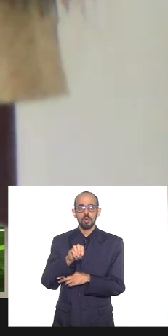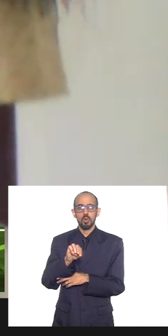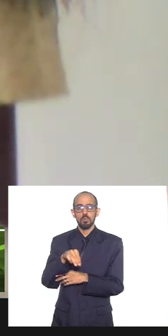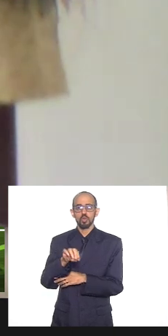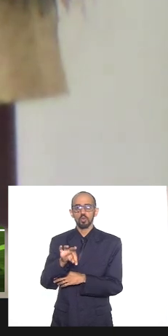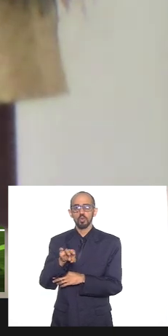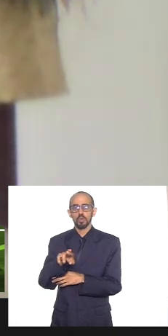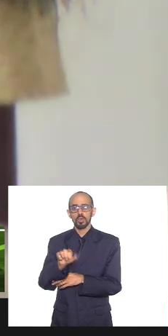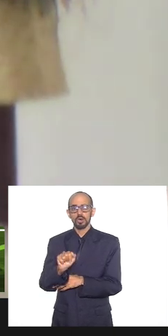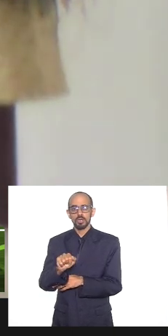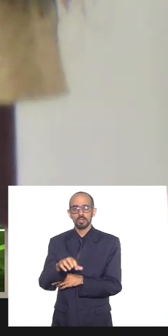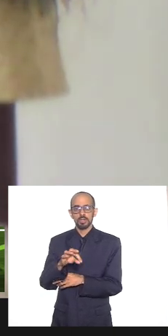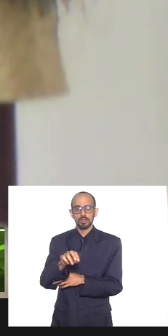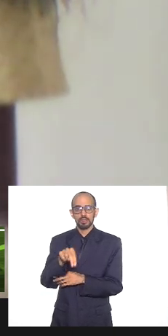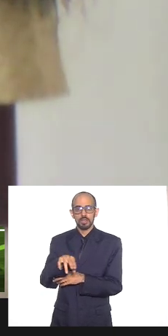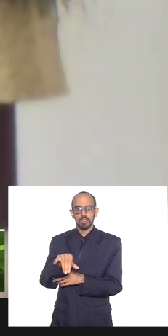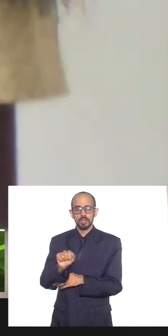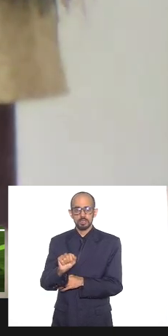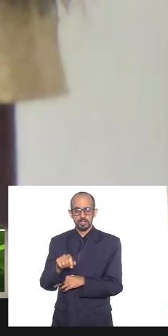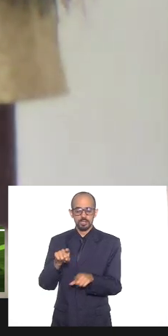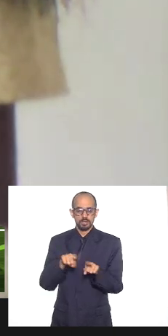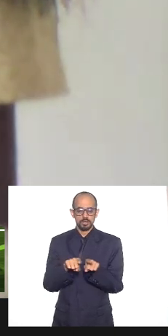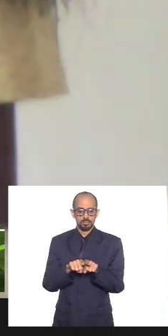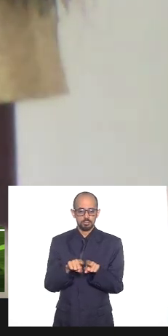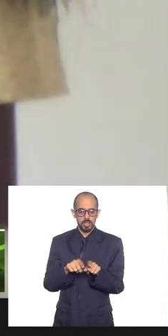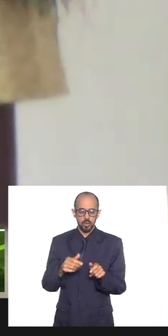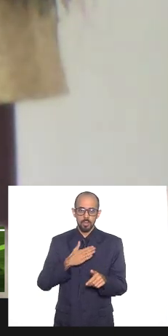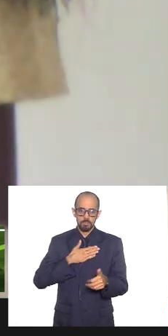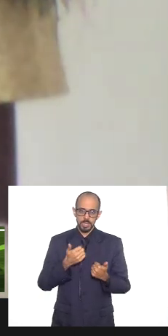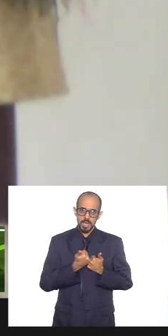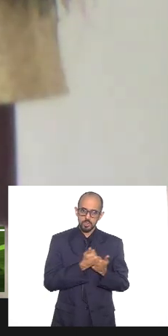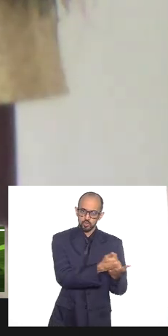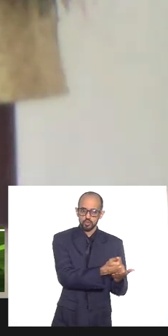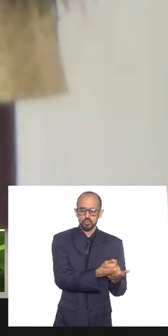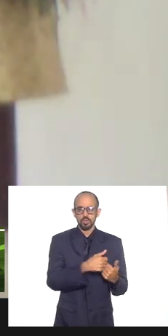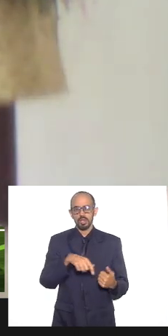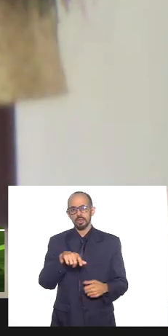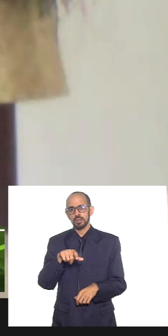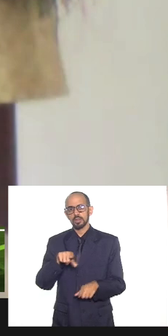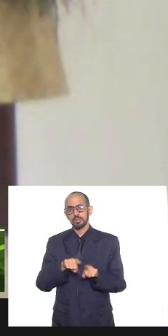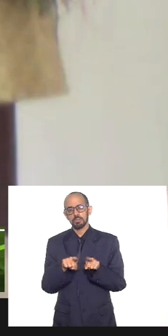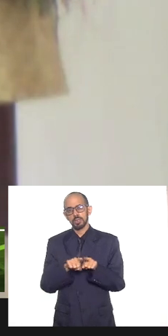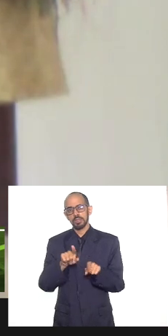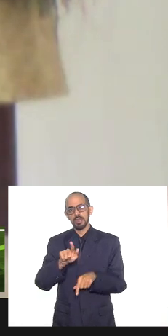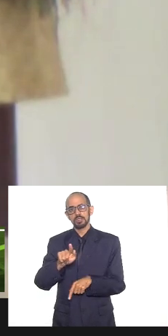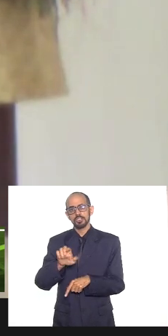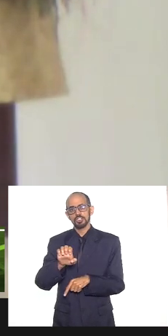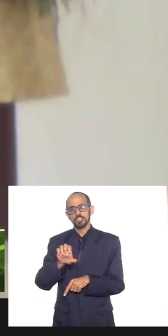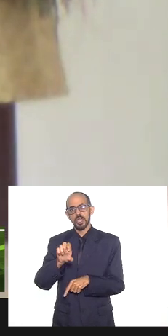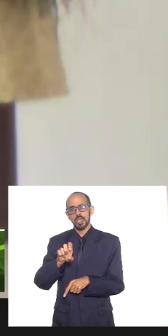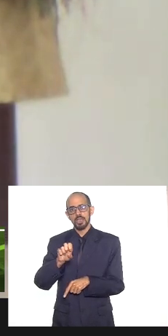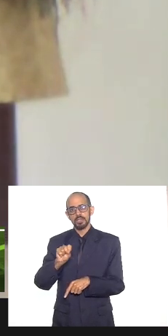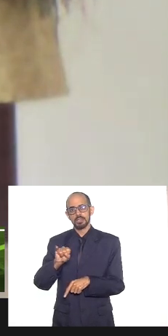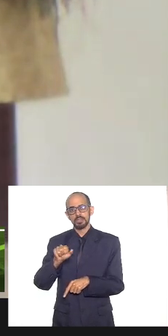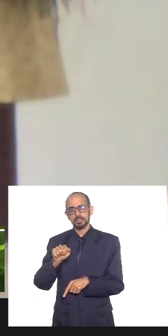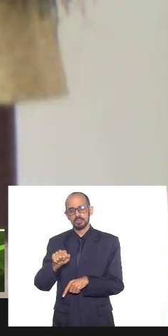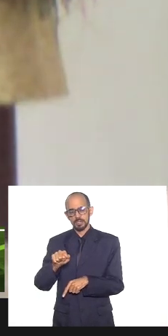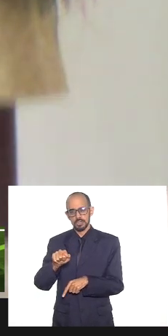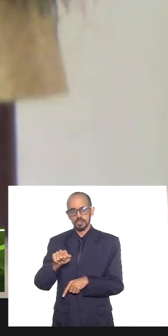Nobre, com a minha ajuda, com a ajuda da Gésia Moreira, que era uma